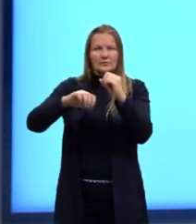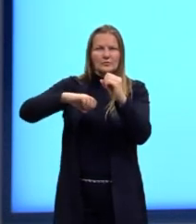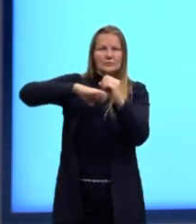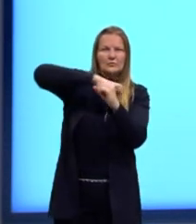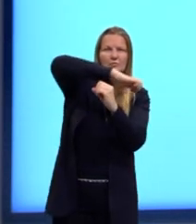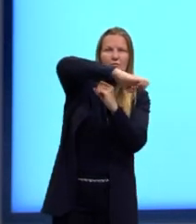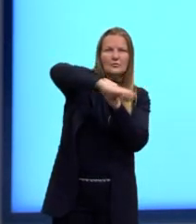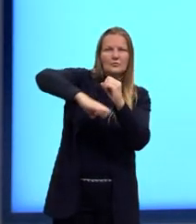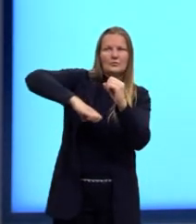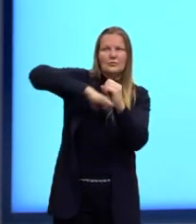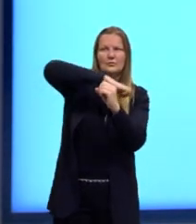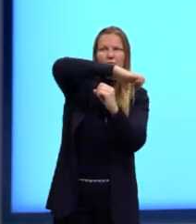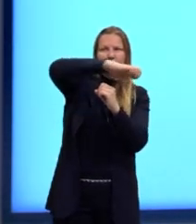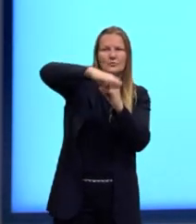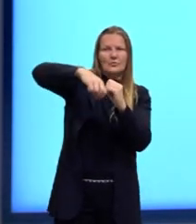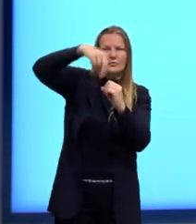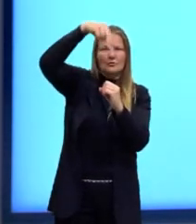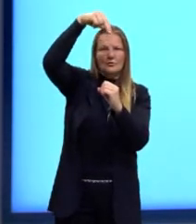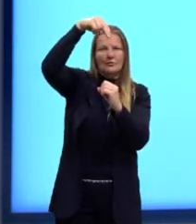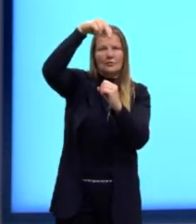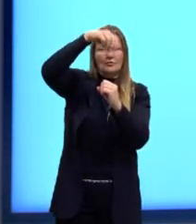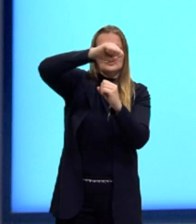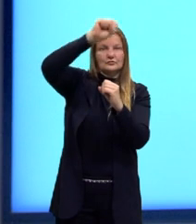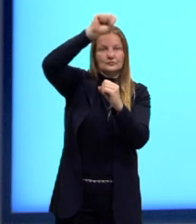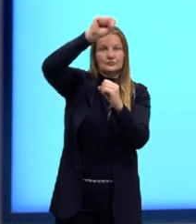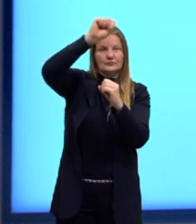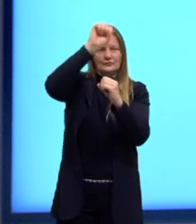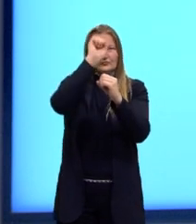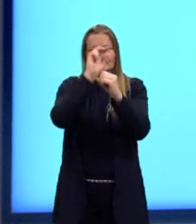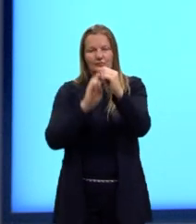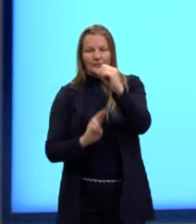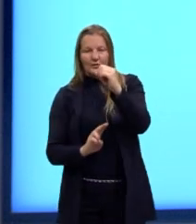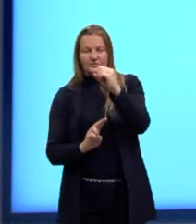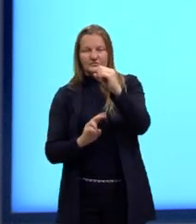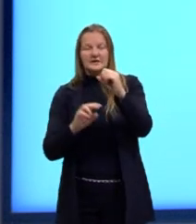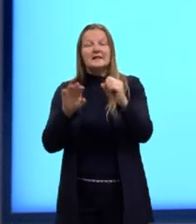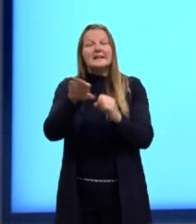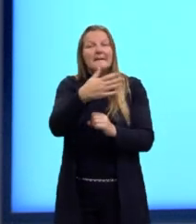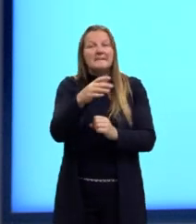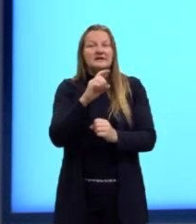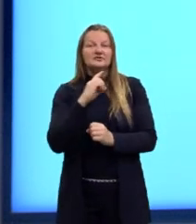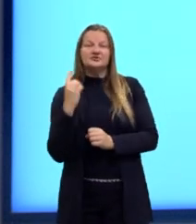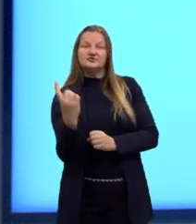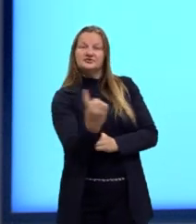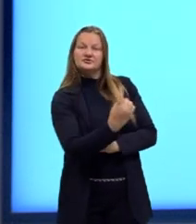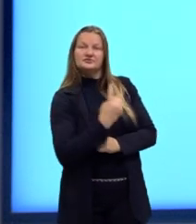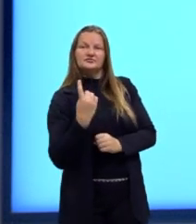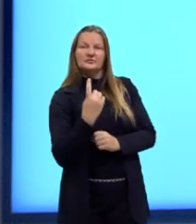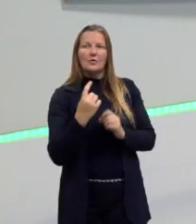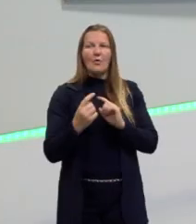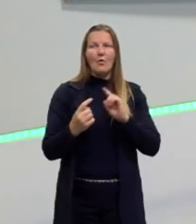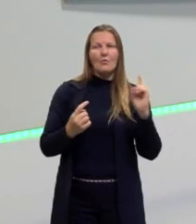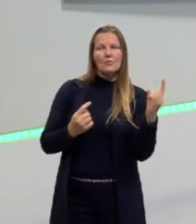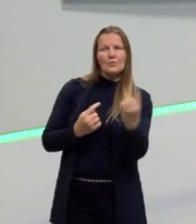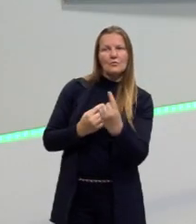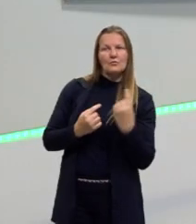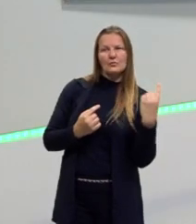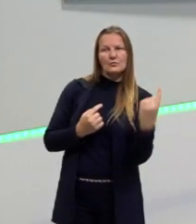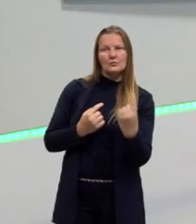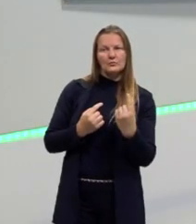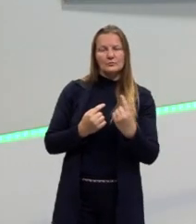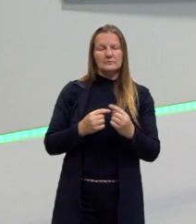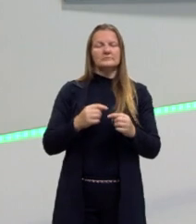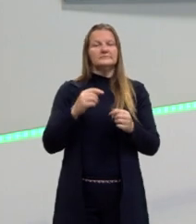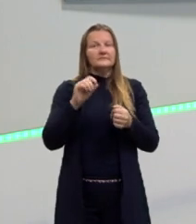coisa, né? Polo sul, acima, e norte, abaixo. Depende, então, do sentido de rotação desse elétron. E isso é o vai